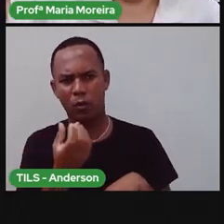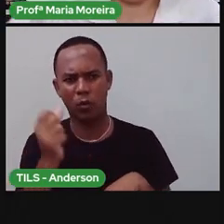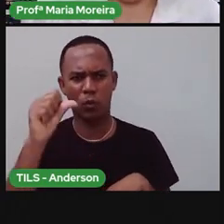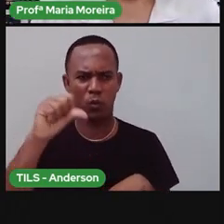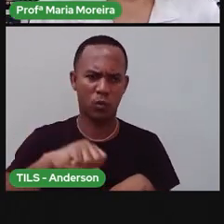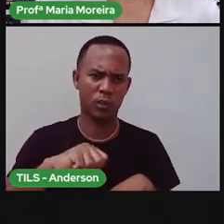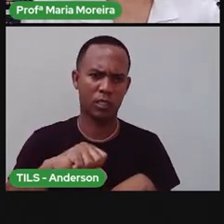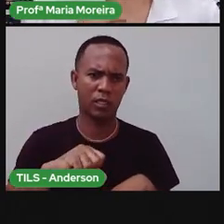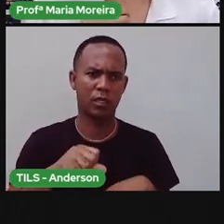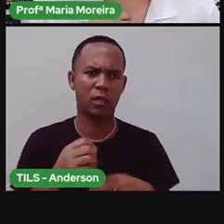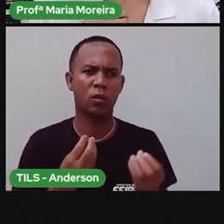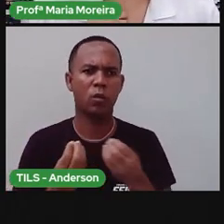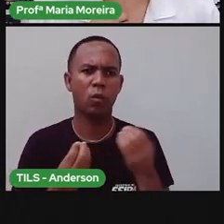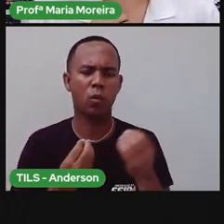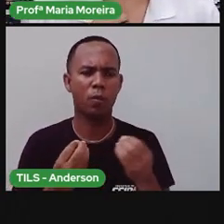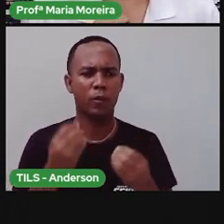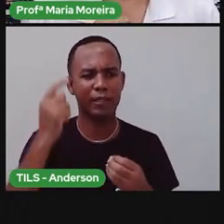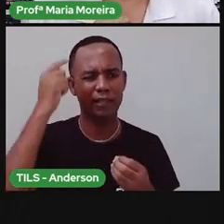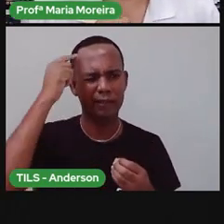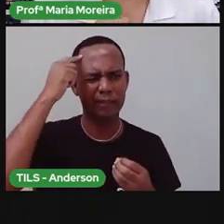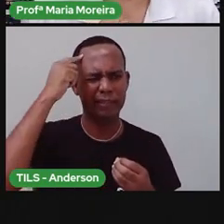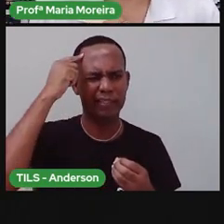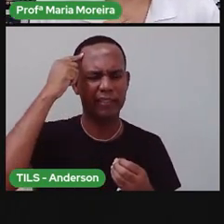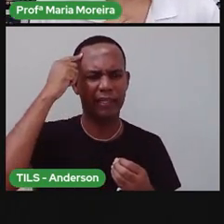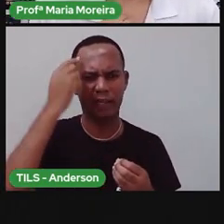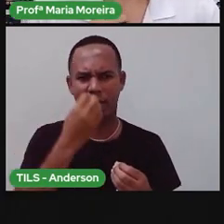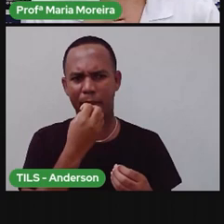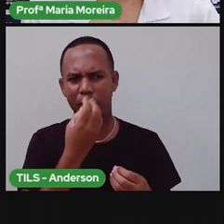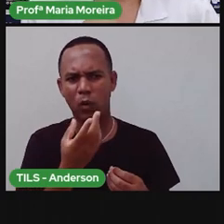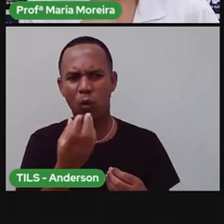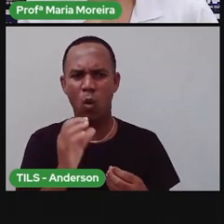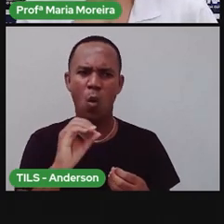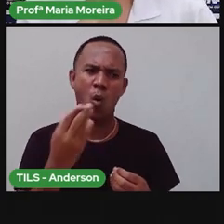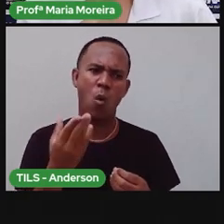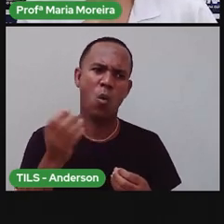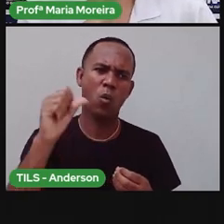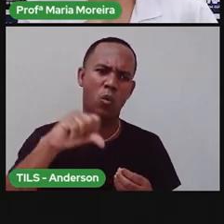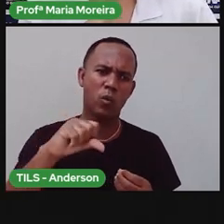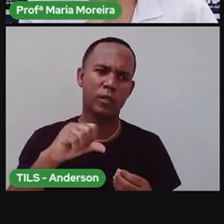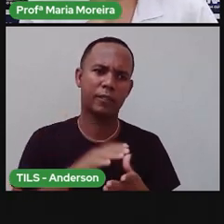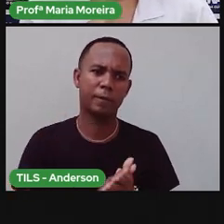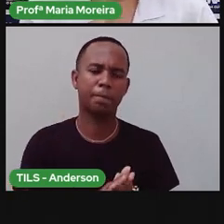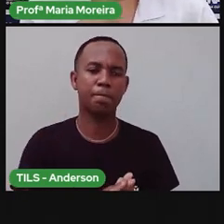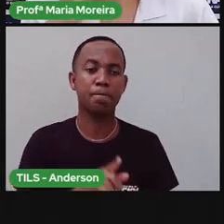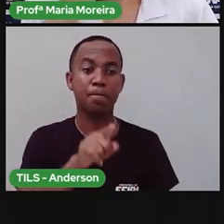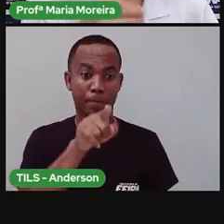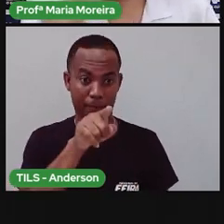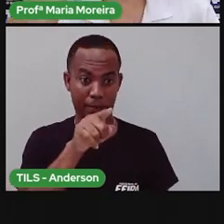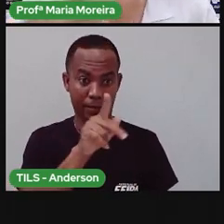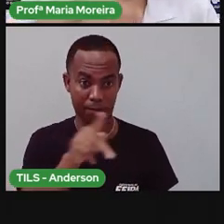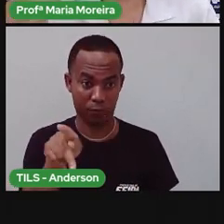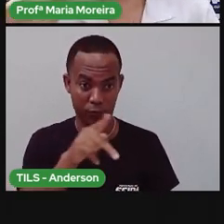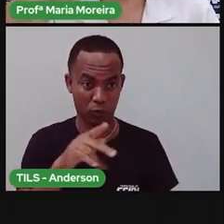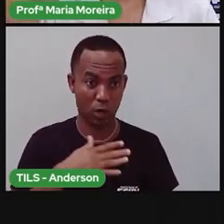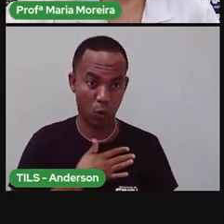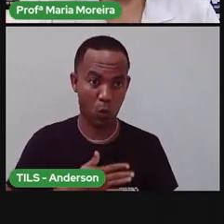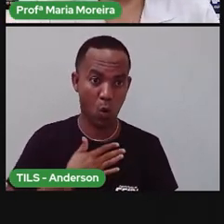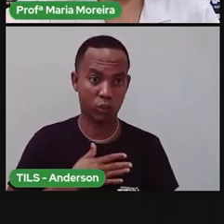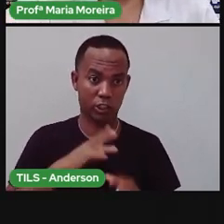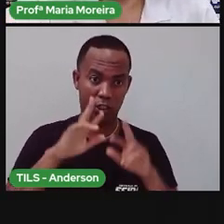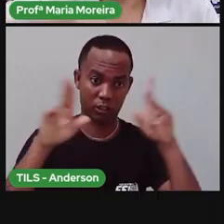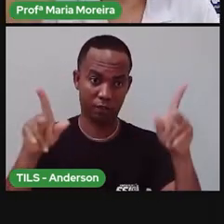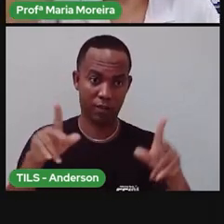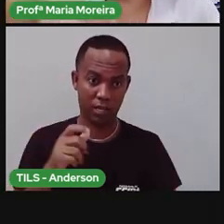para todos, eu também crio a ideia do que é bom e do que é ruim para mim. Então, a pró gosta de determinadas coisas. Anderson gosta de outras